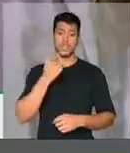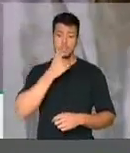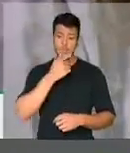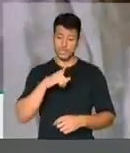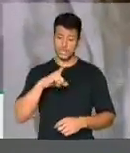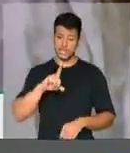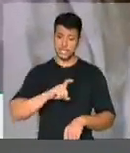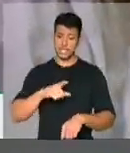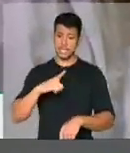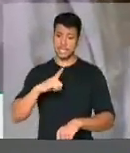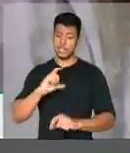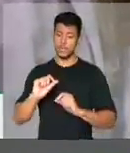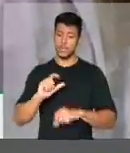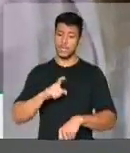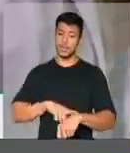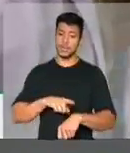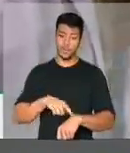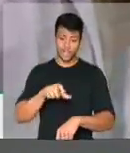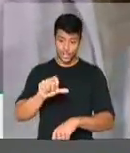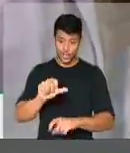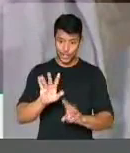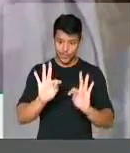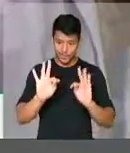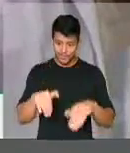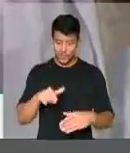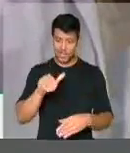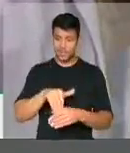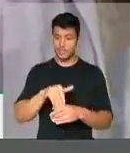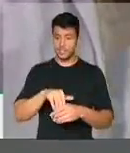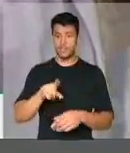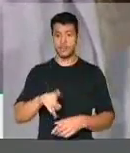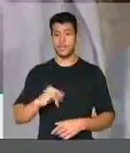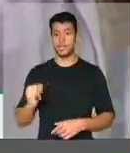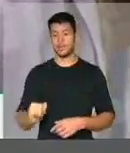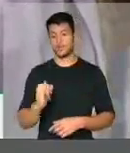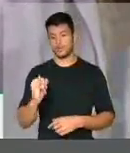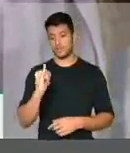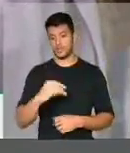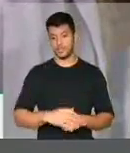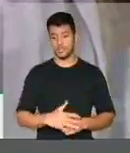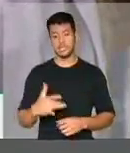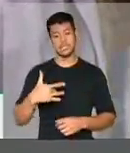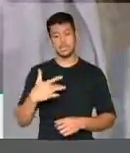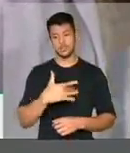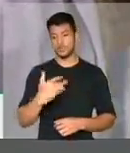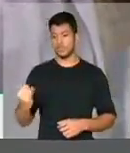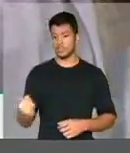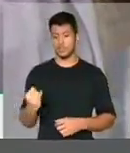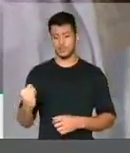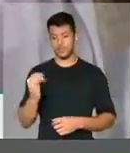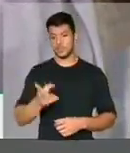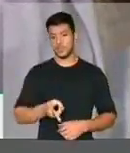para defender saúde. Saúde é importante para todos e eu recomendo.